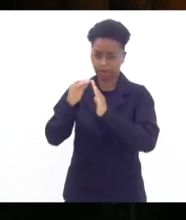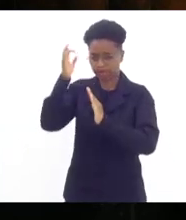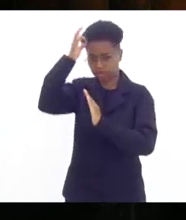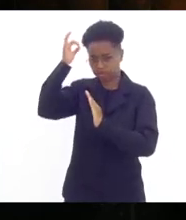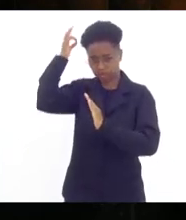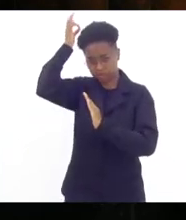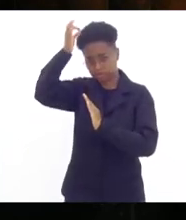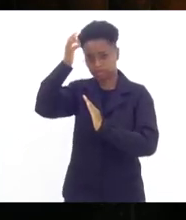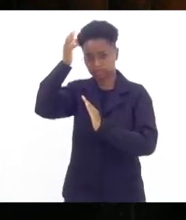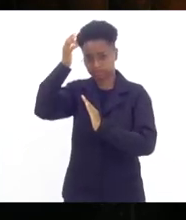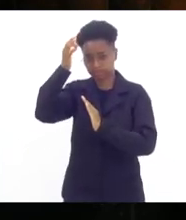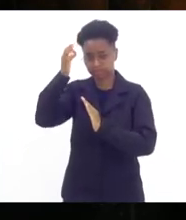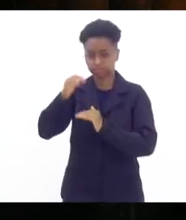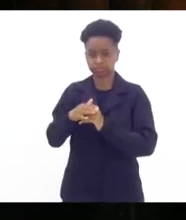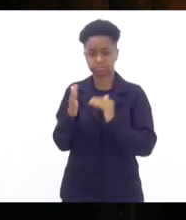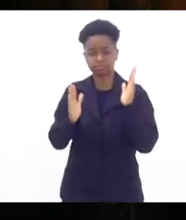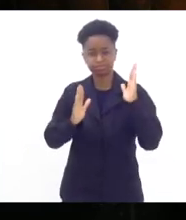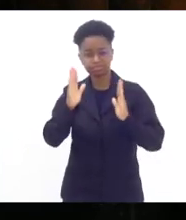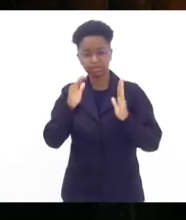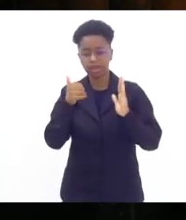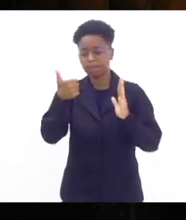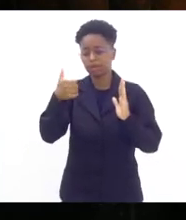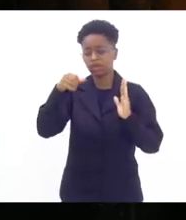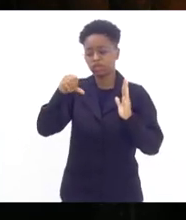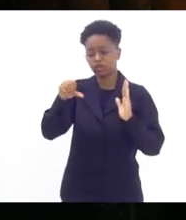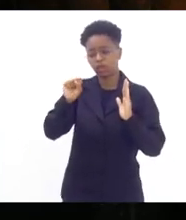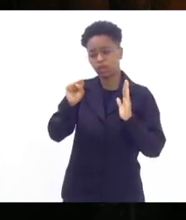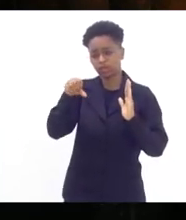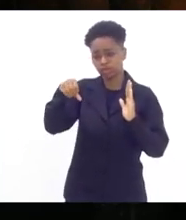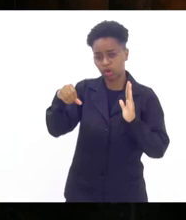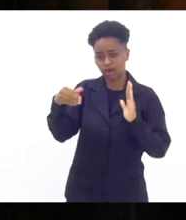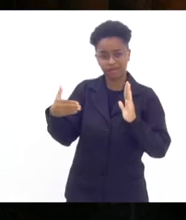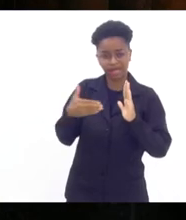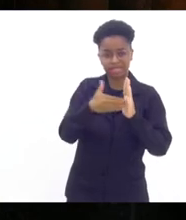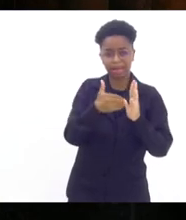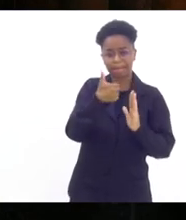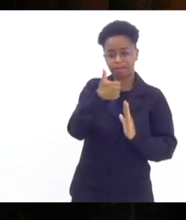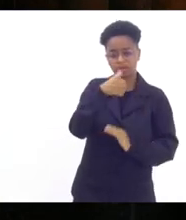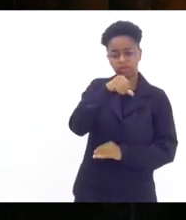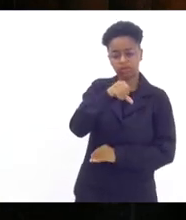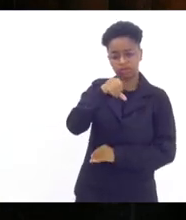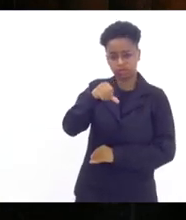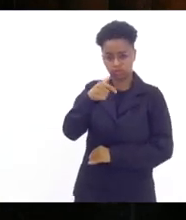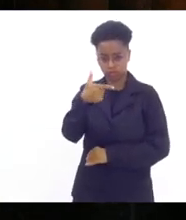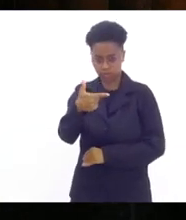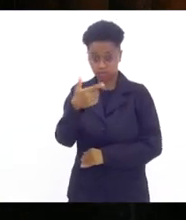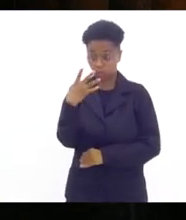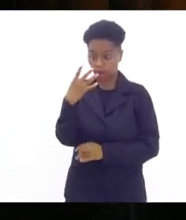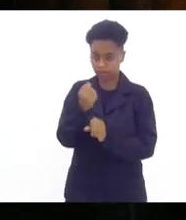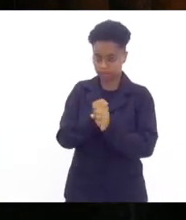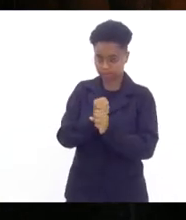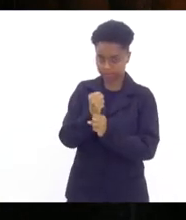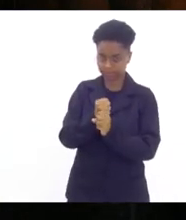entre 1989 e 1992 quatro anos tive